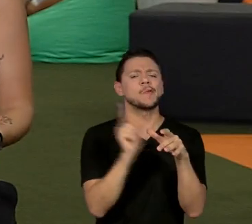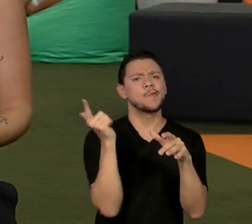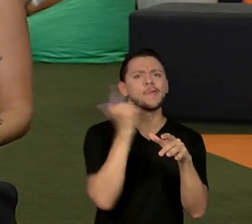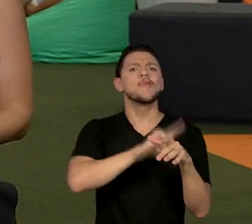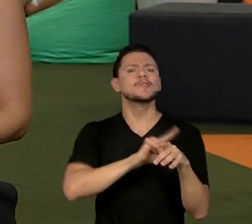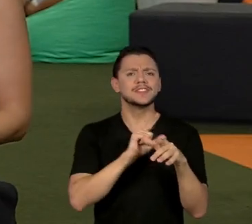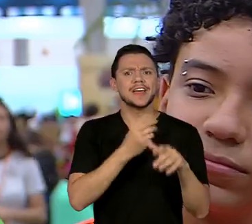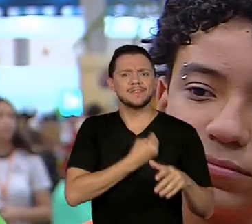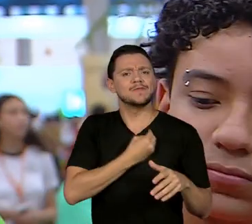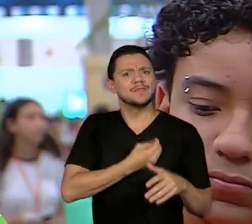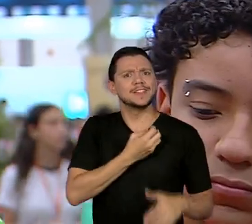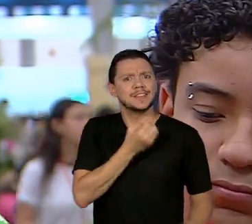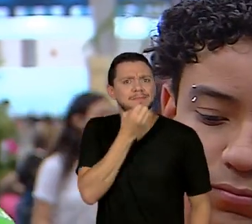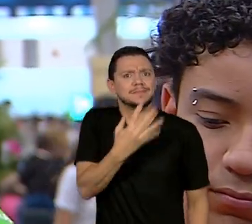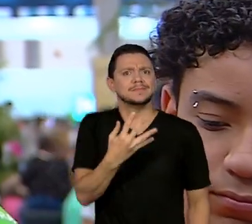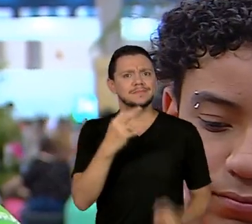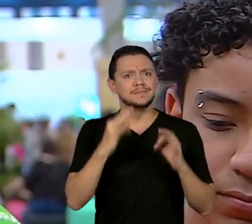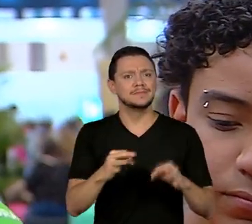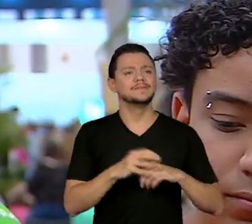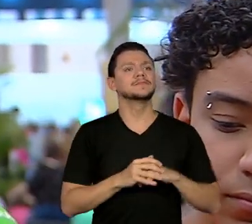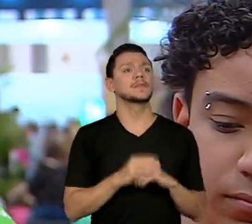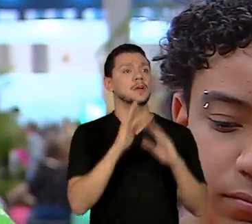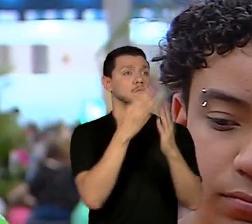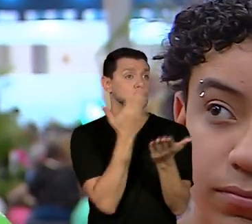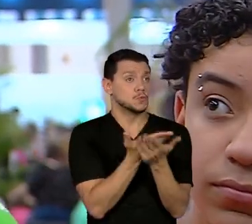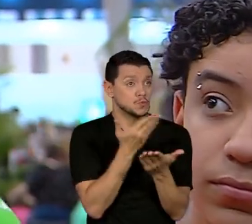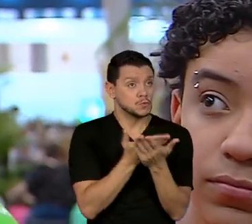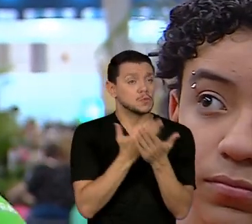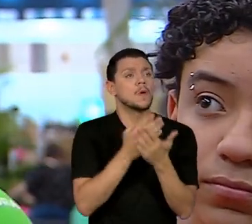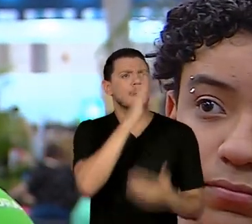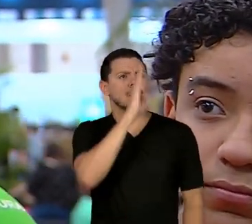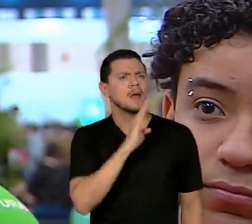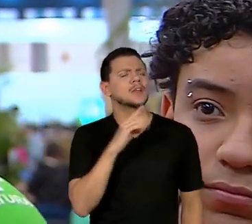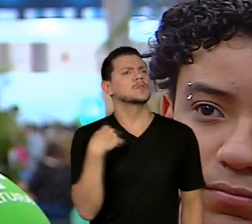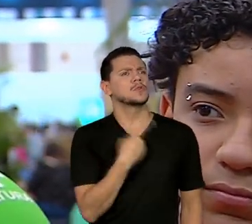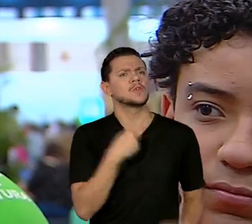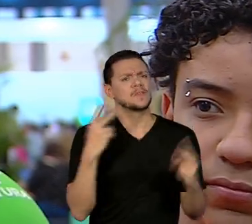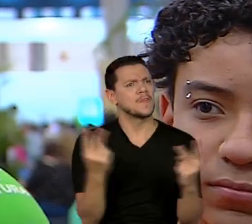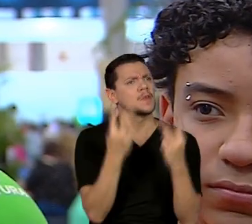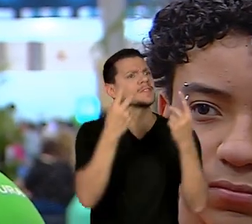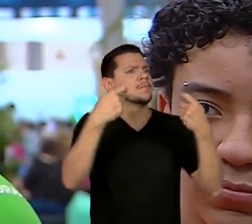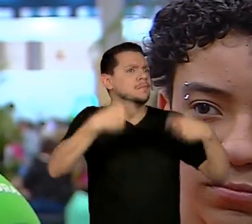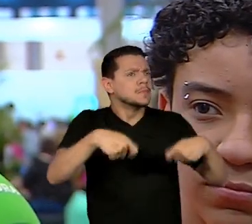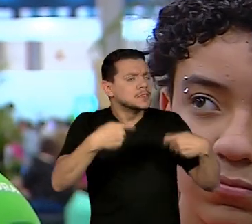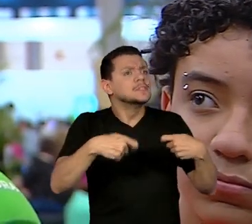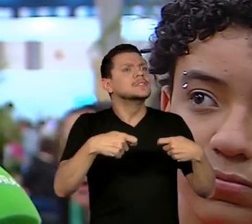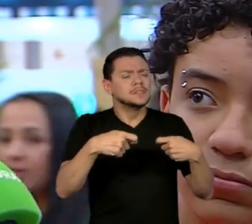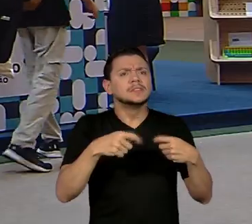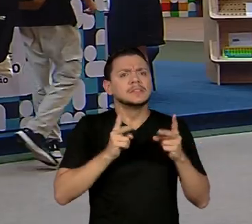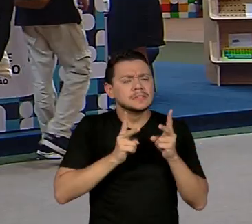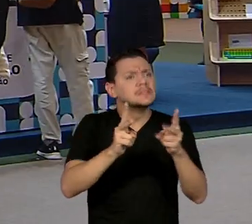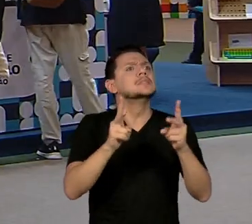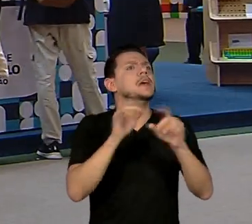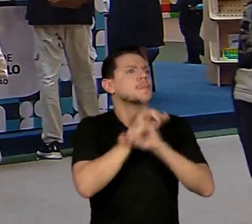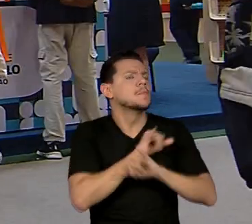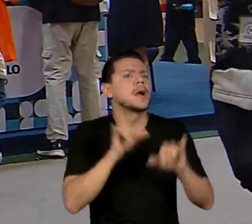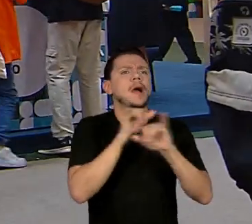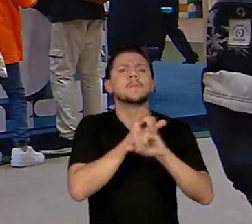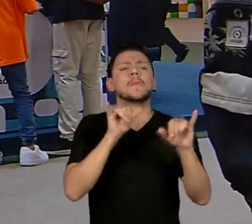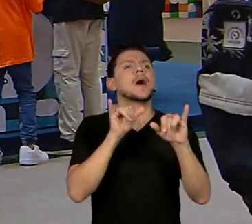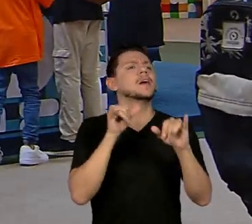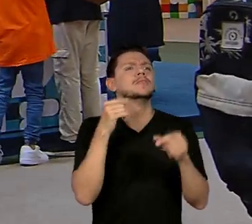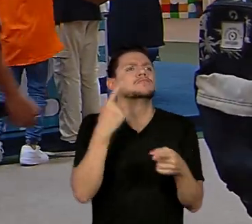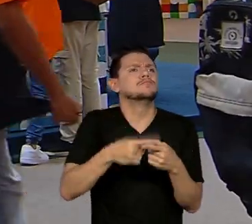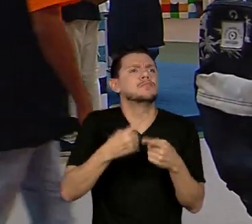uma vida para essas crianças. A valorização da escola pública é algo que a gente deve levantar essa questão. E é muito